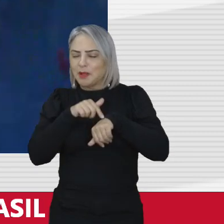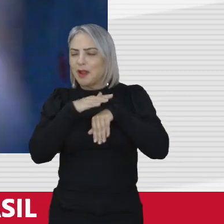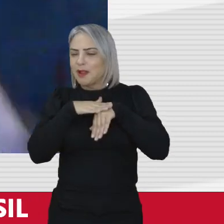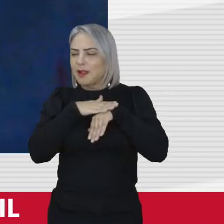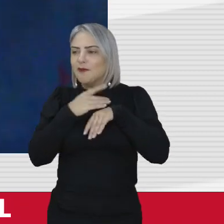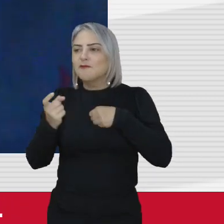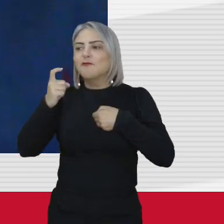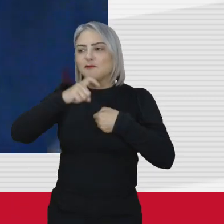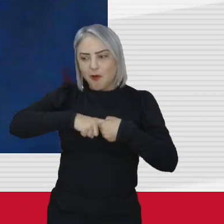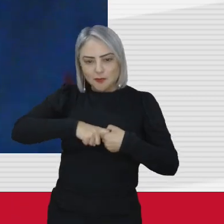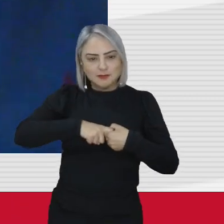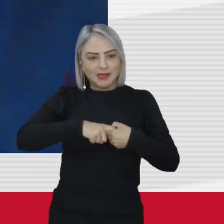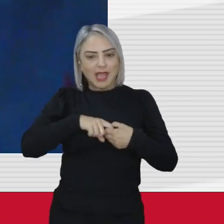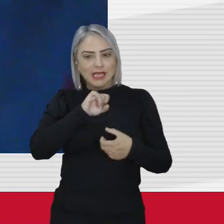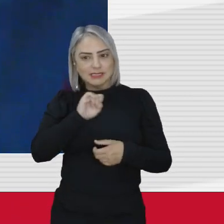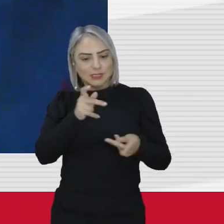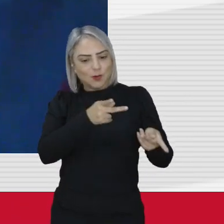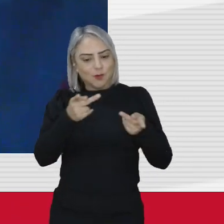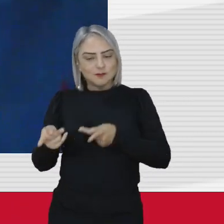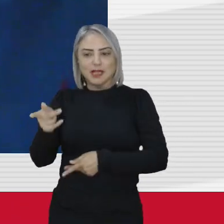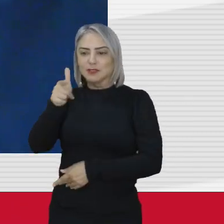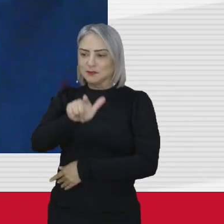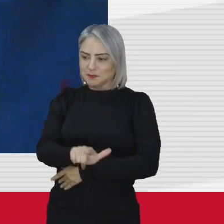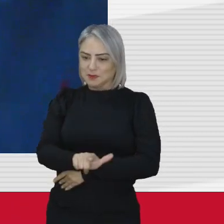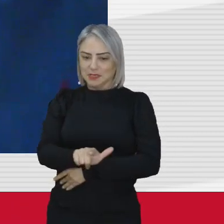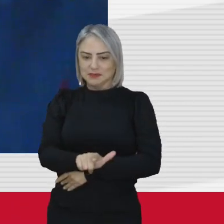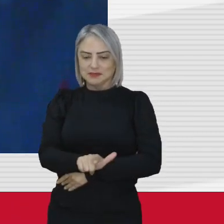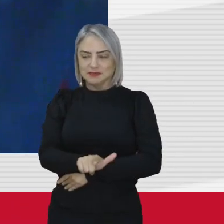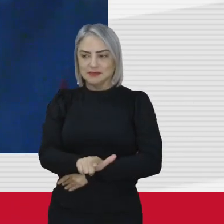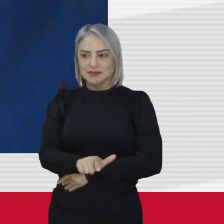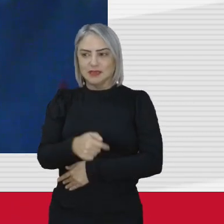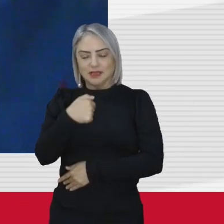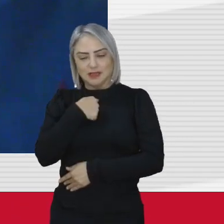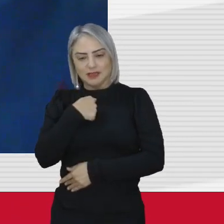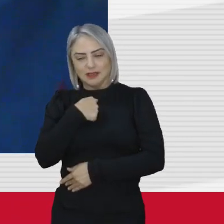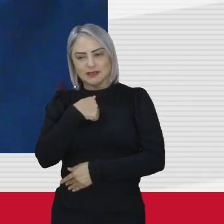queria voltar aqui se eu for convidado novamente eu